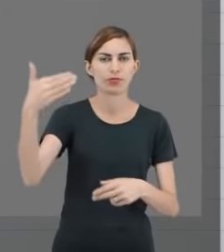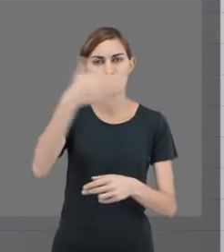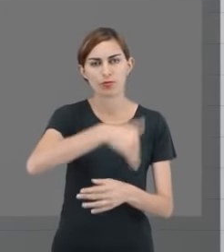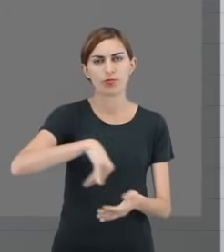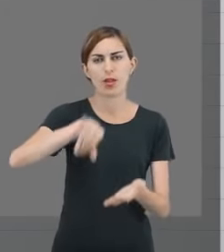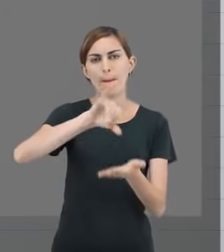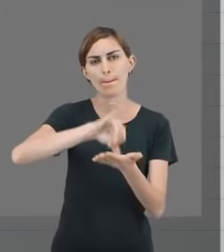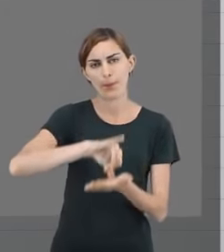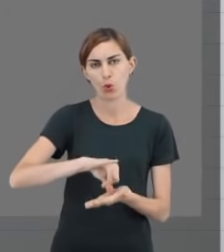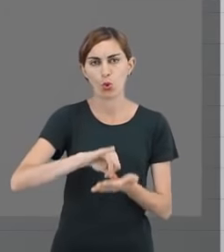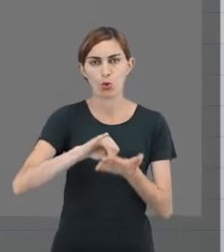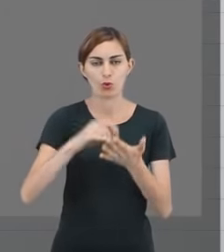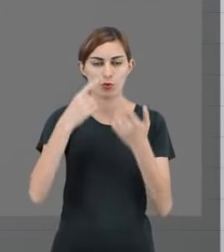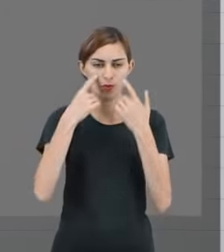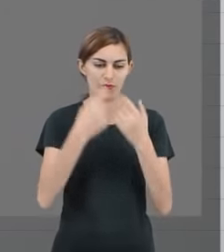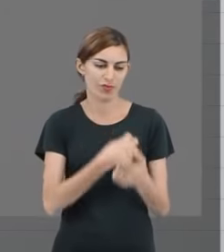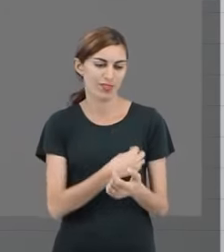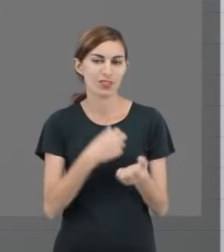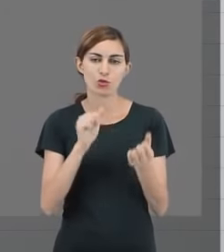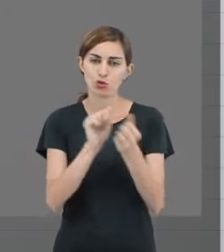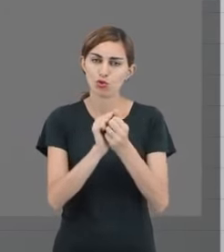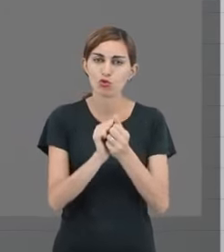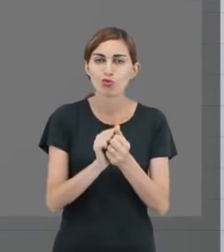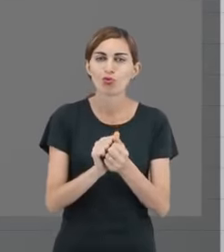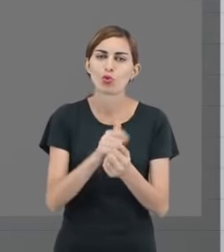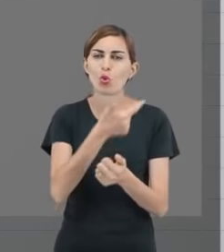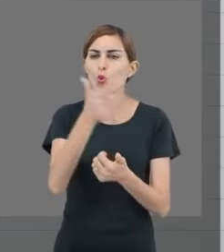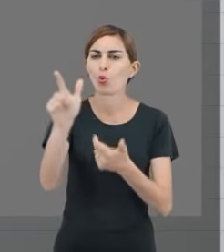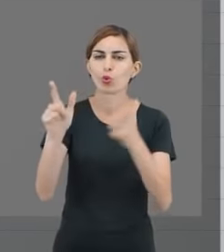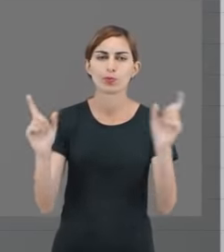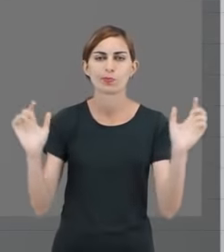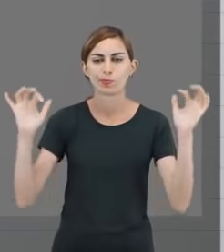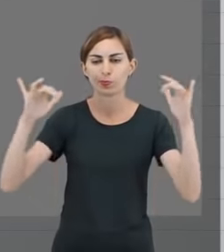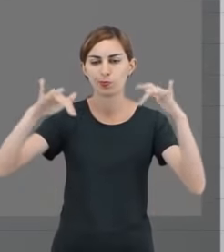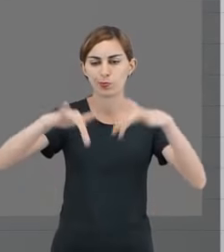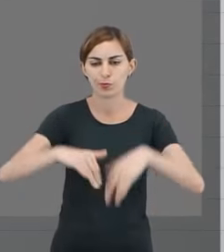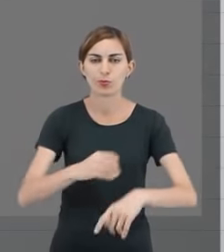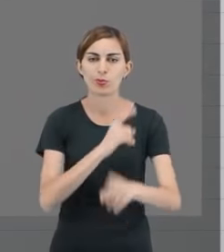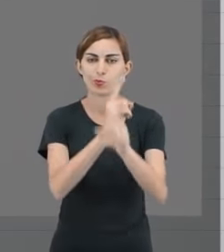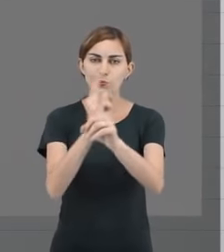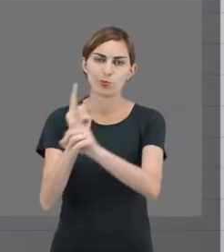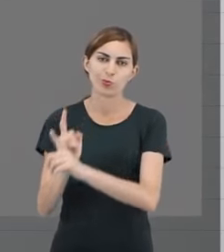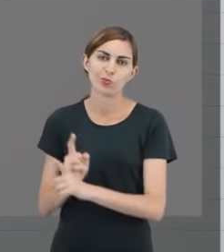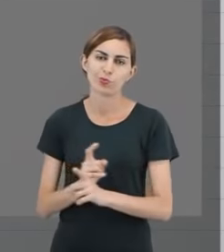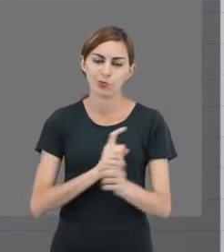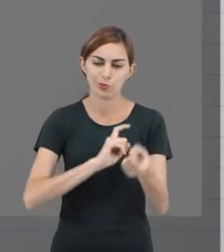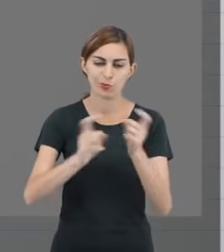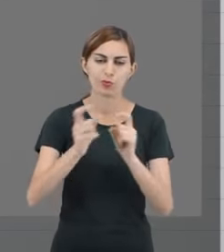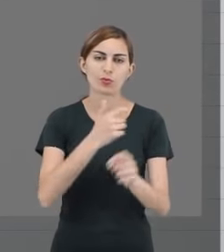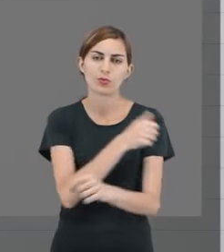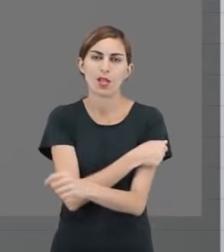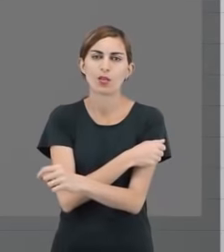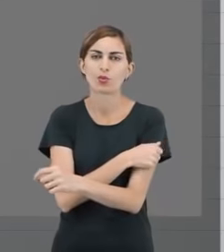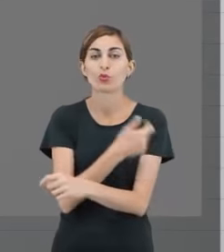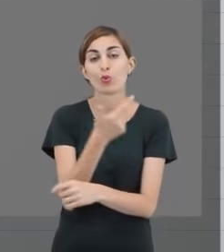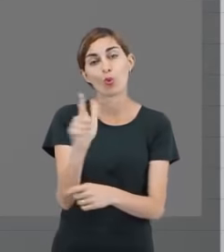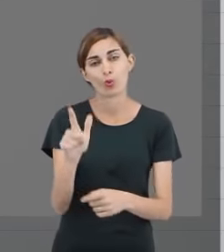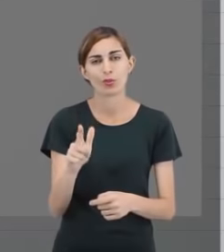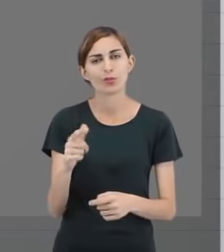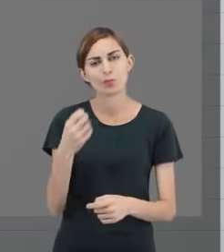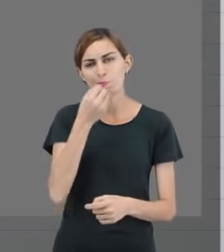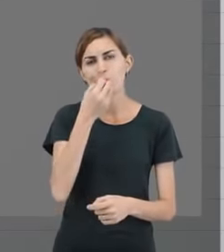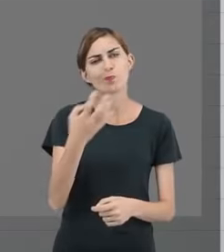vivenciar um momento de encontro presencial. Esse momento é muito rico porque é um